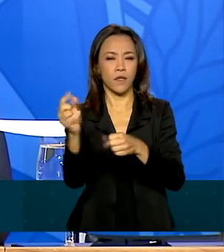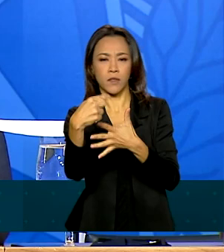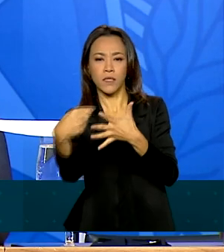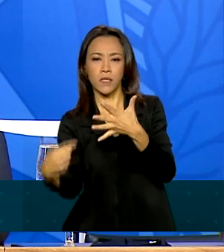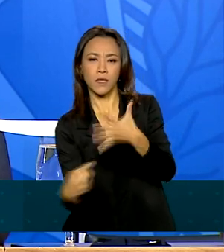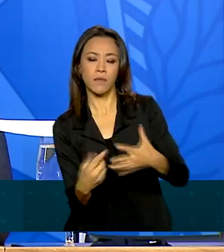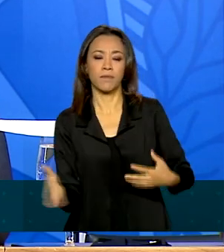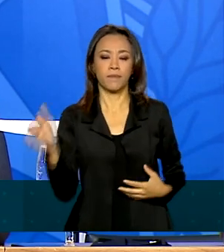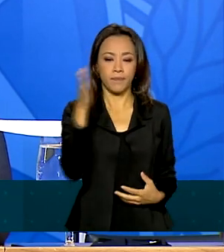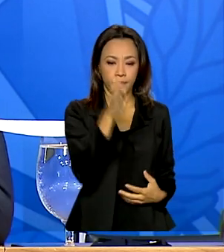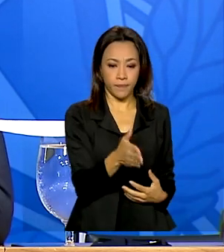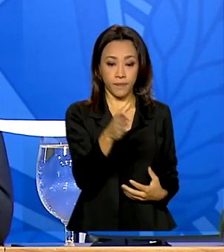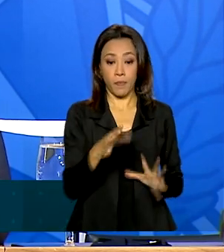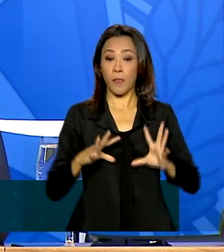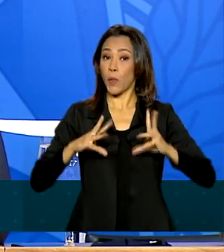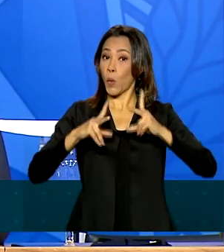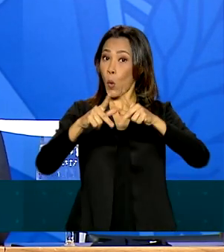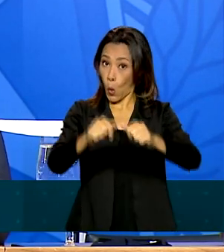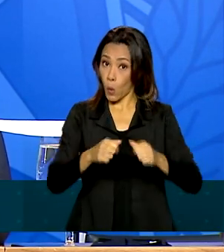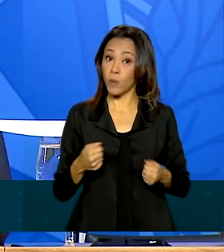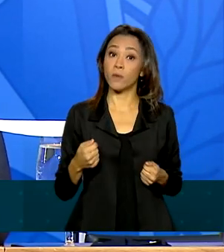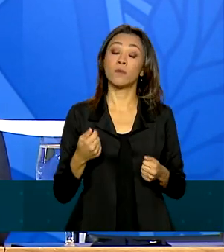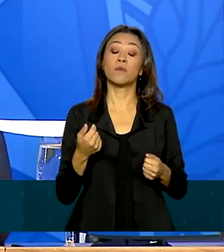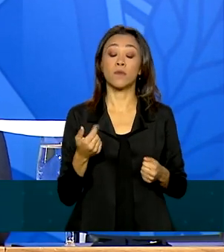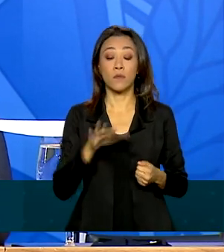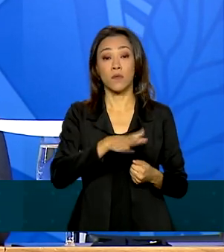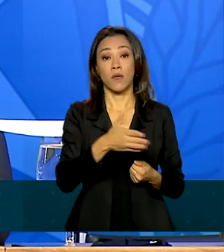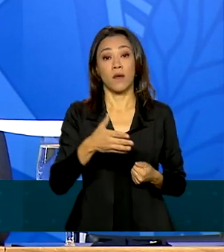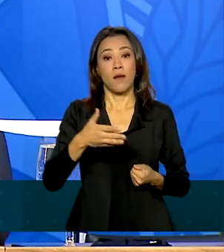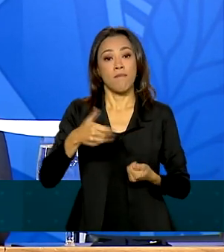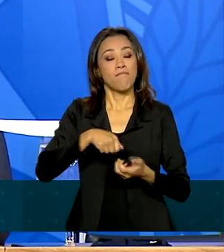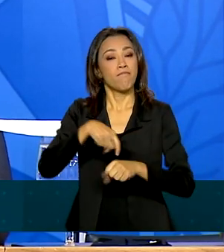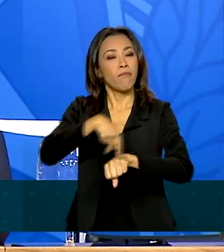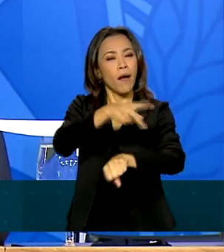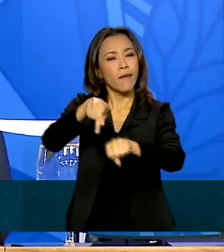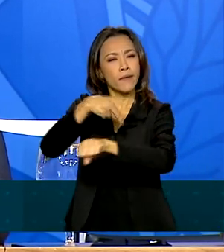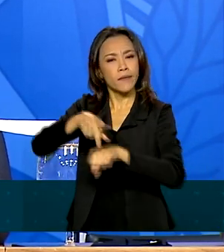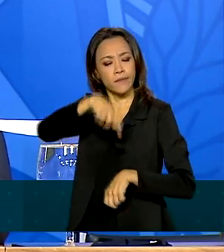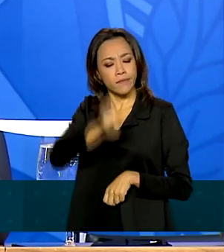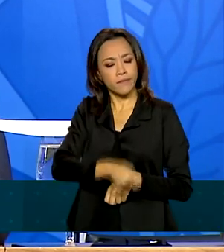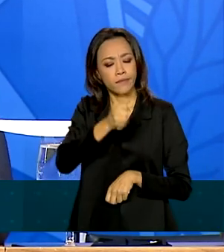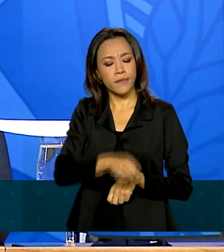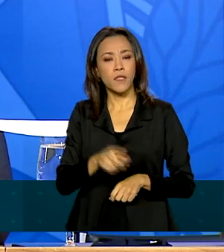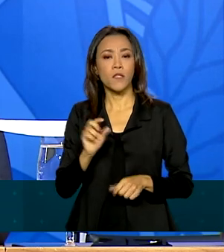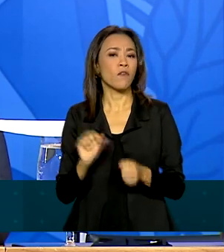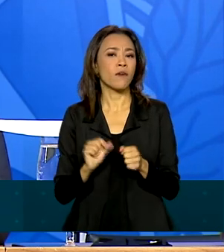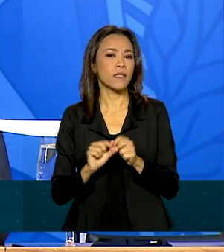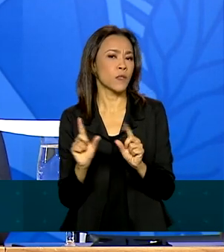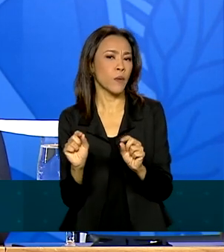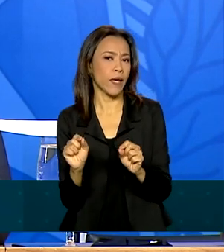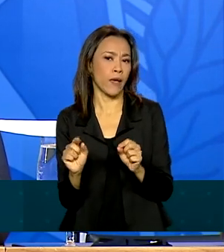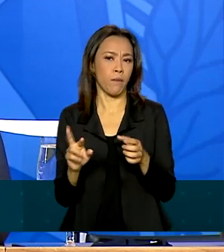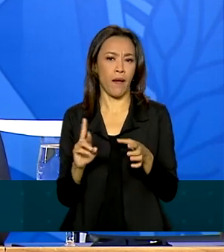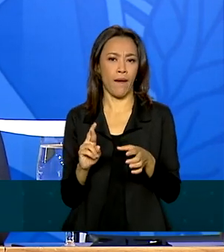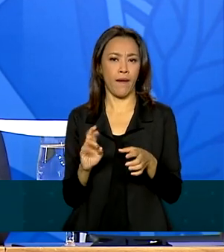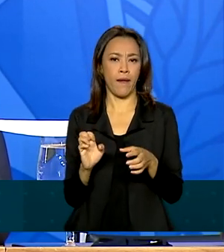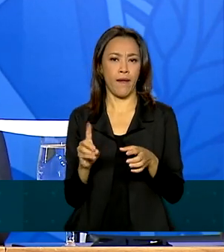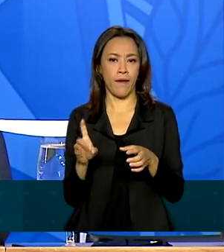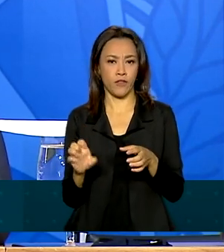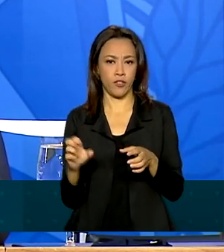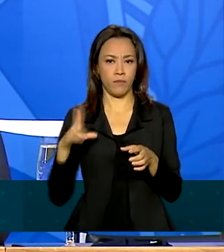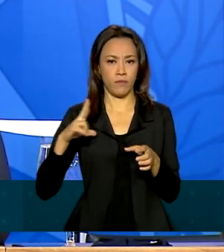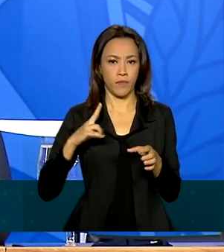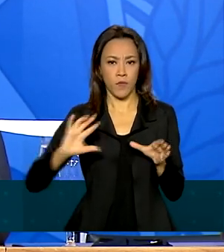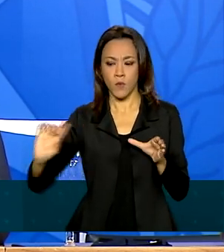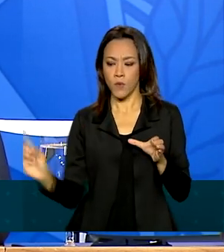os países que estão realizando o leilão, eles estão fazendo uma rede privativa. É uma rede privativa que entra ali, forças armadas, governo